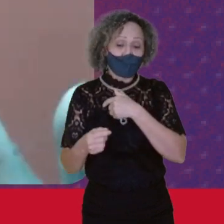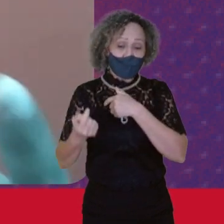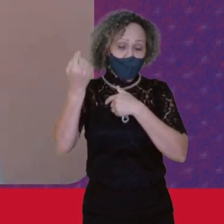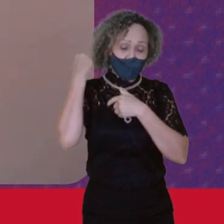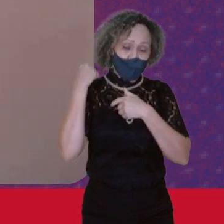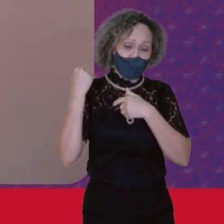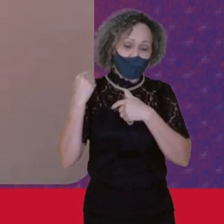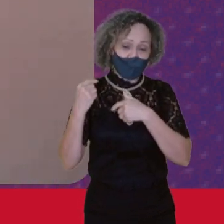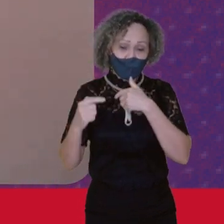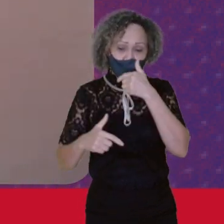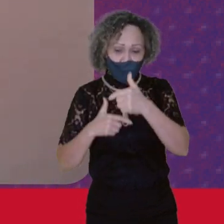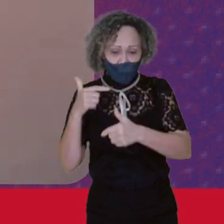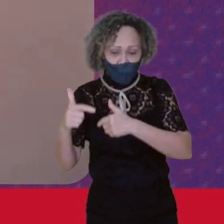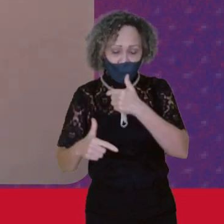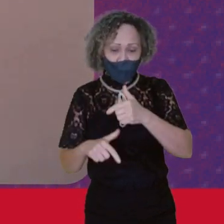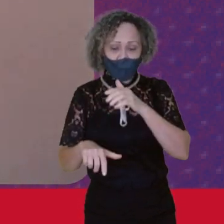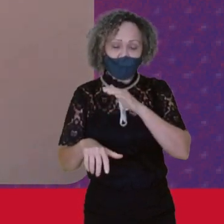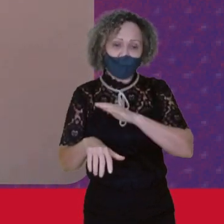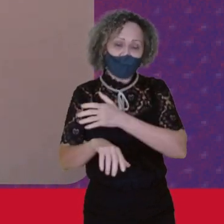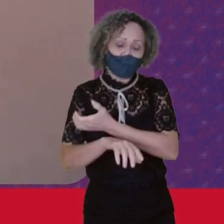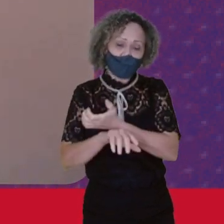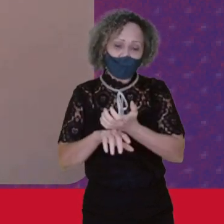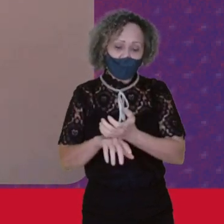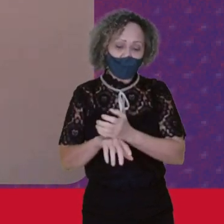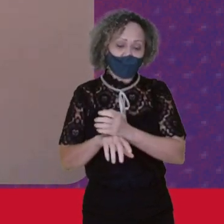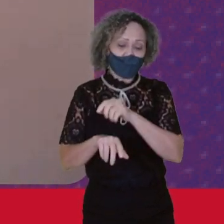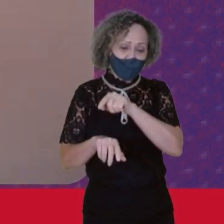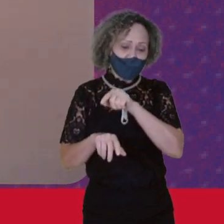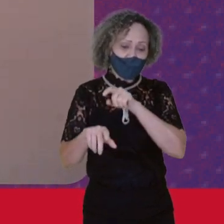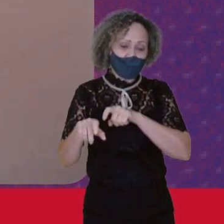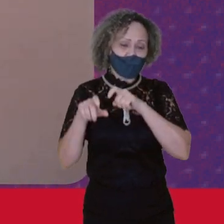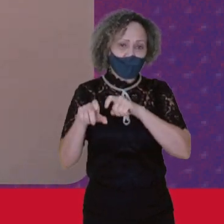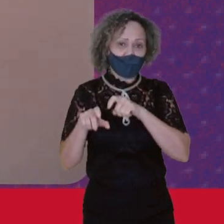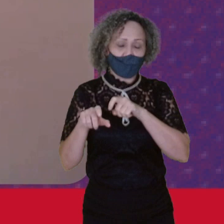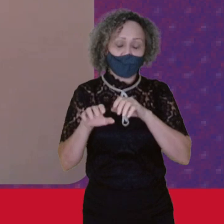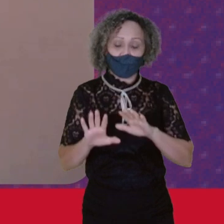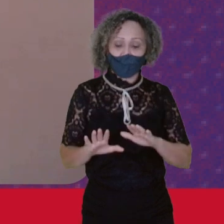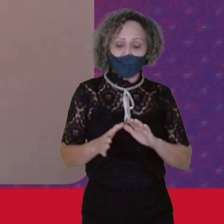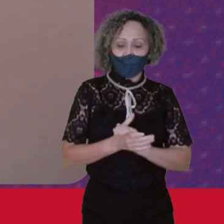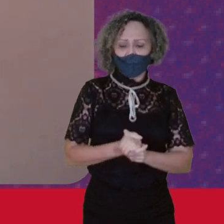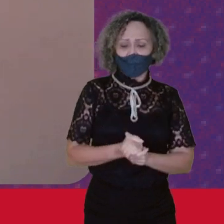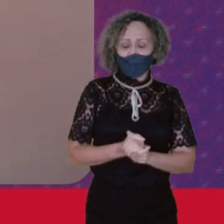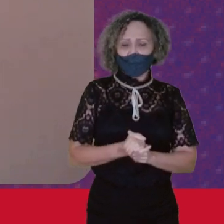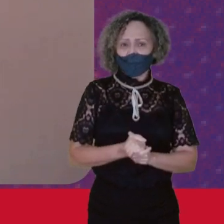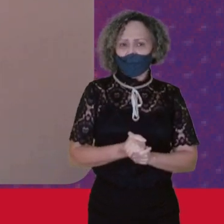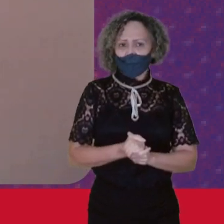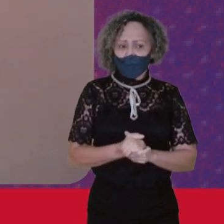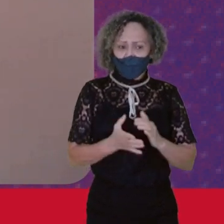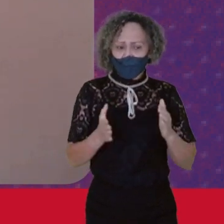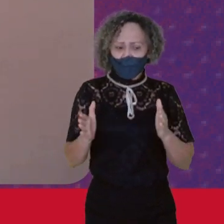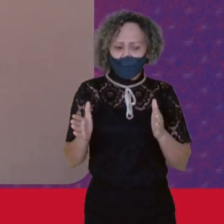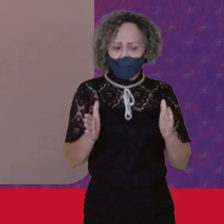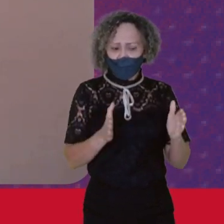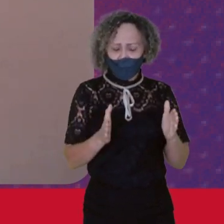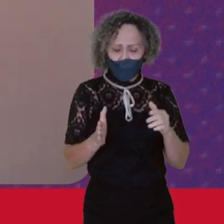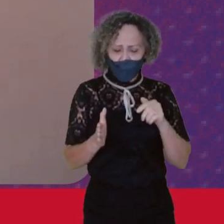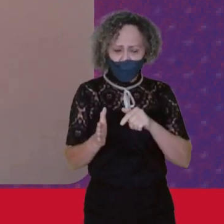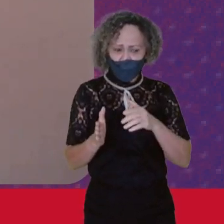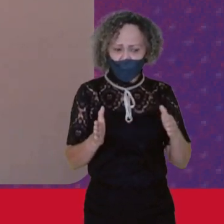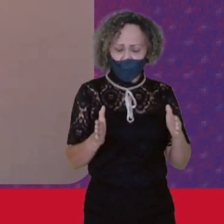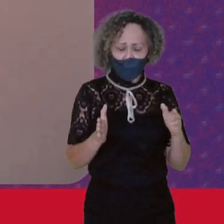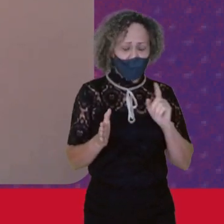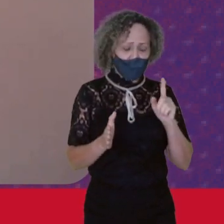saltados Aos olhos de todo mundo Hoje não é mais possível Cometer as atrocidades Do